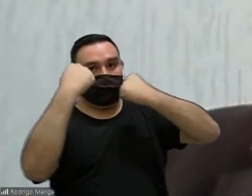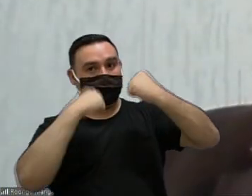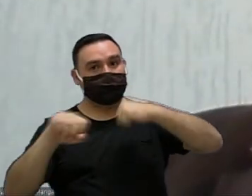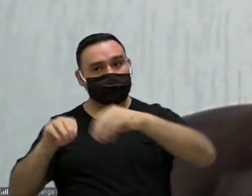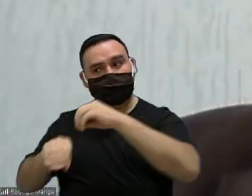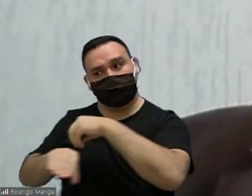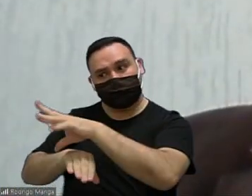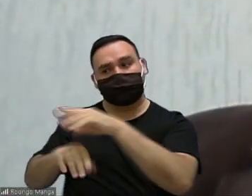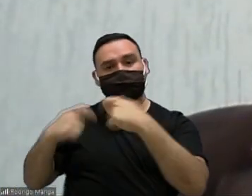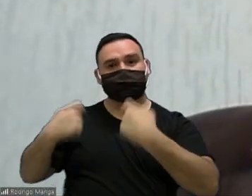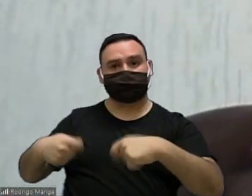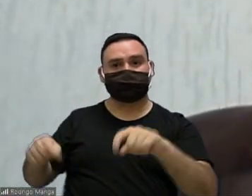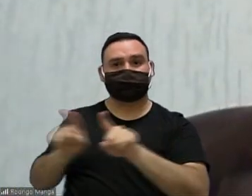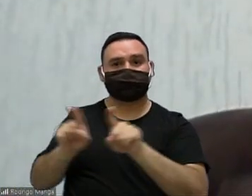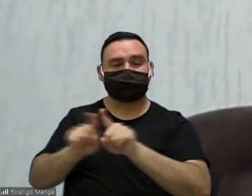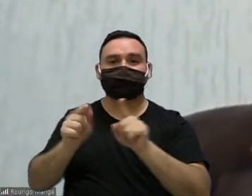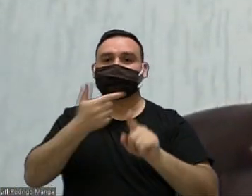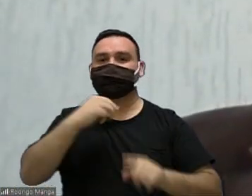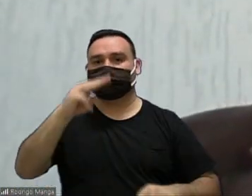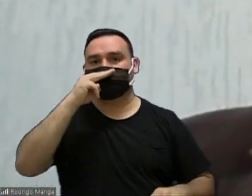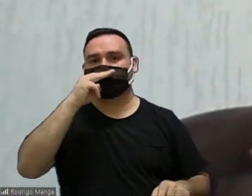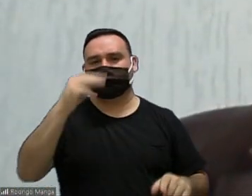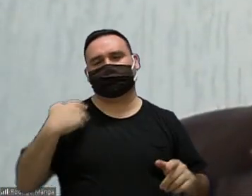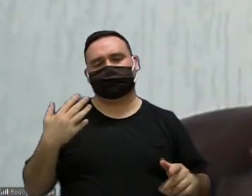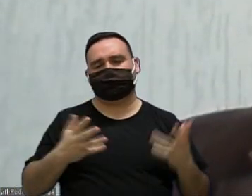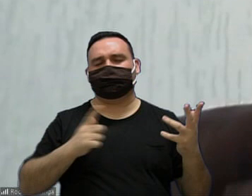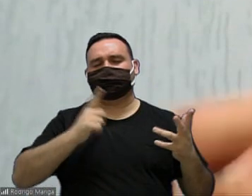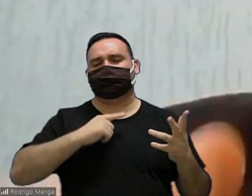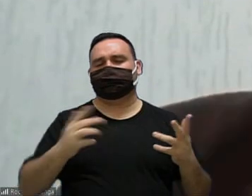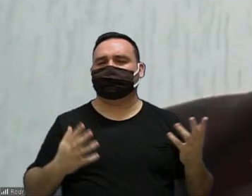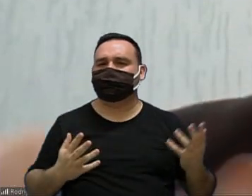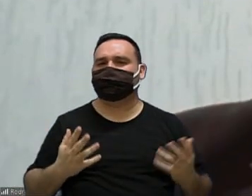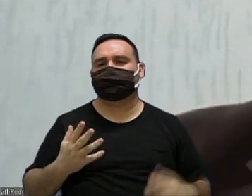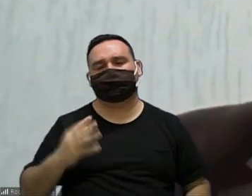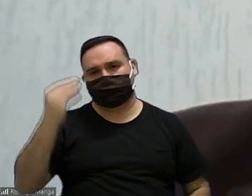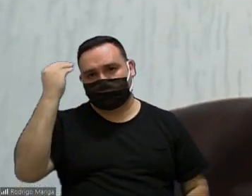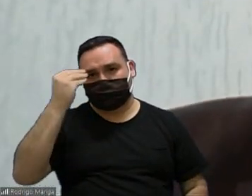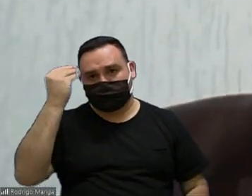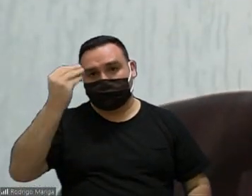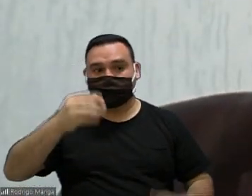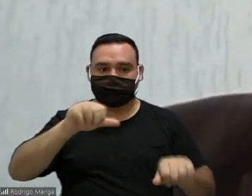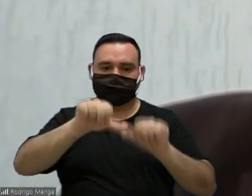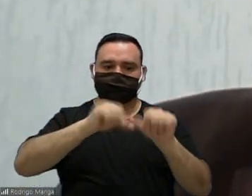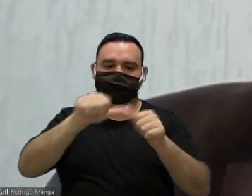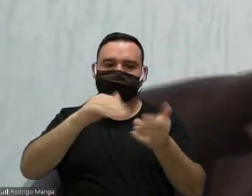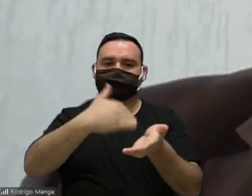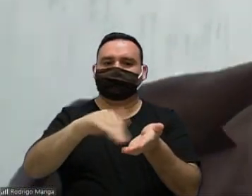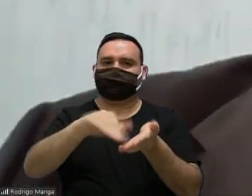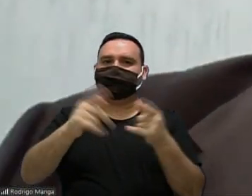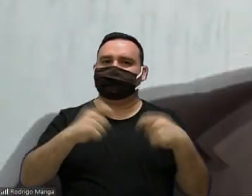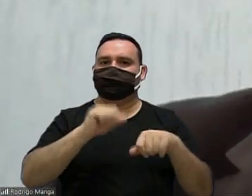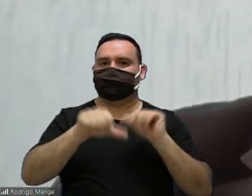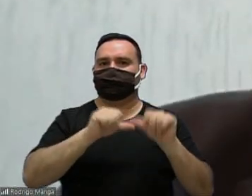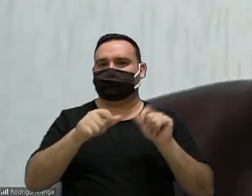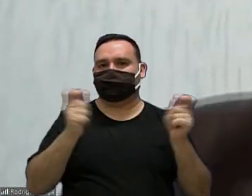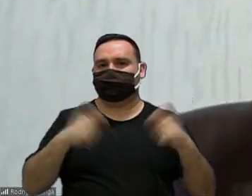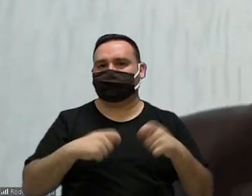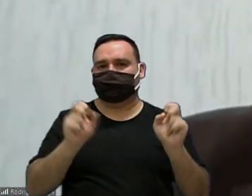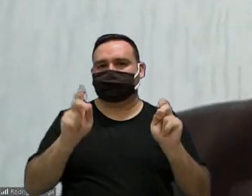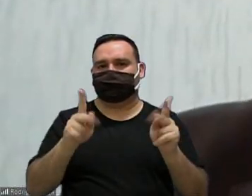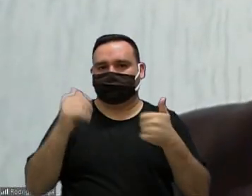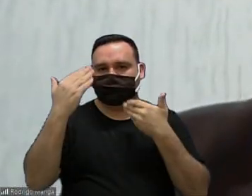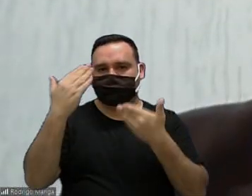vai se aberticular muito bem nisso pela experiência que tem aí e agora com essa troca de secretário ele vai conseguir arredondar por favor Péricles